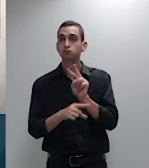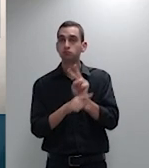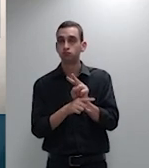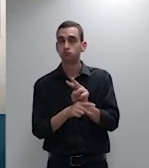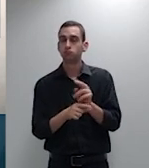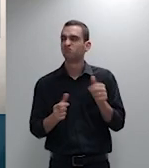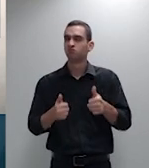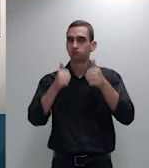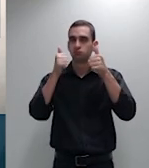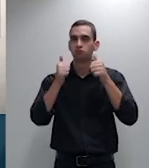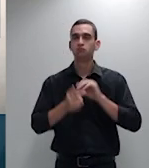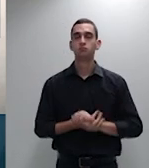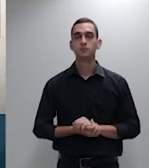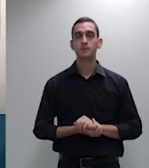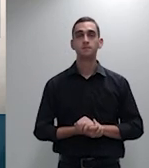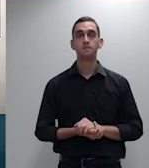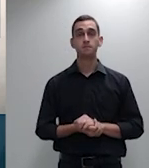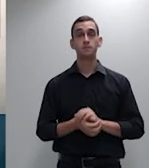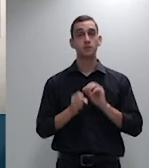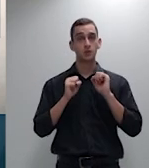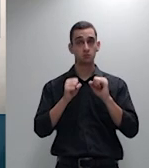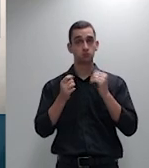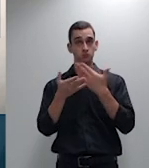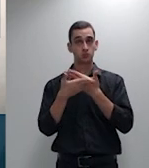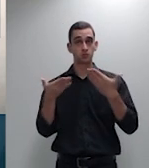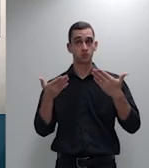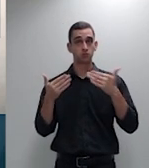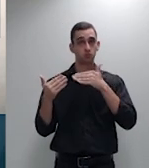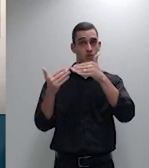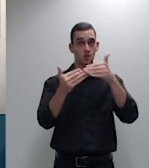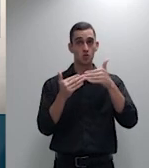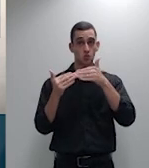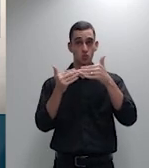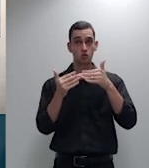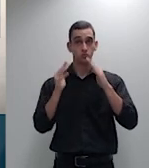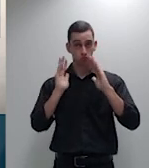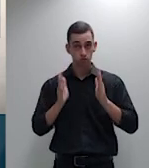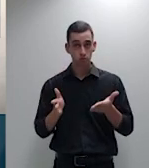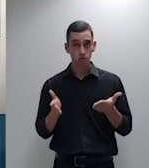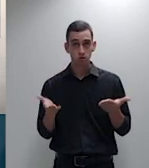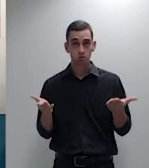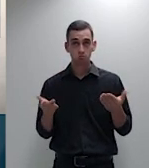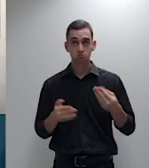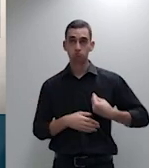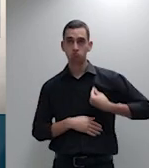podemos todos de acordo todos na sala doutora doutora eu